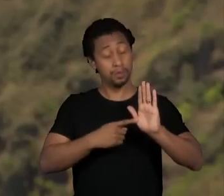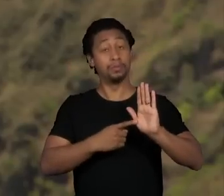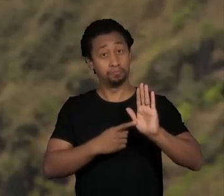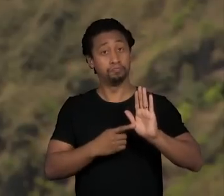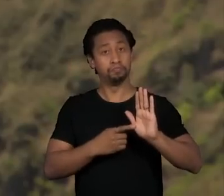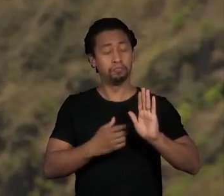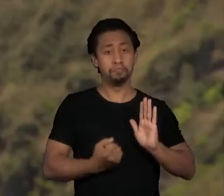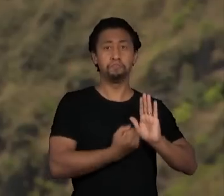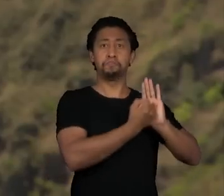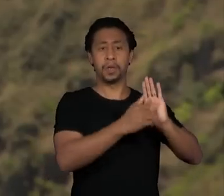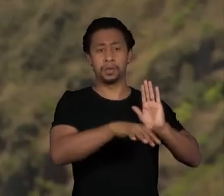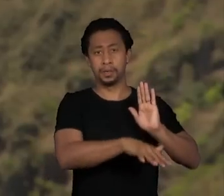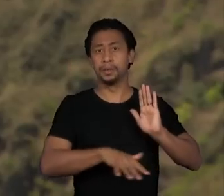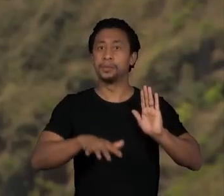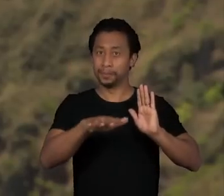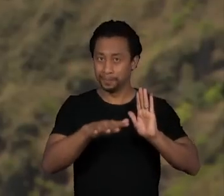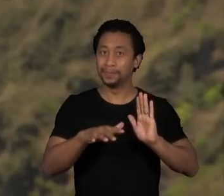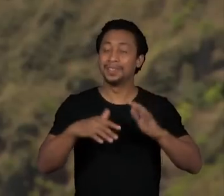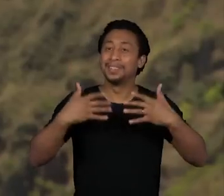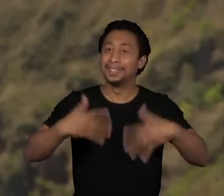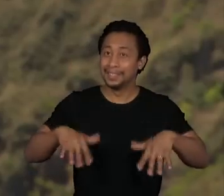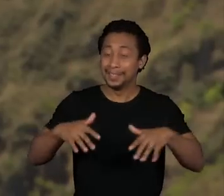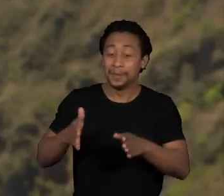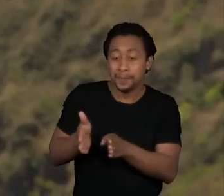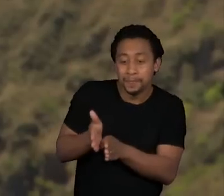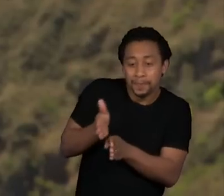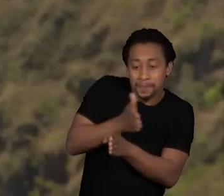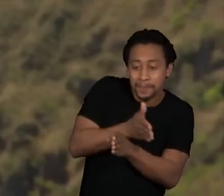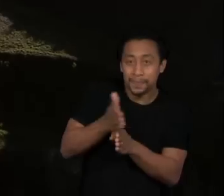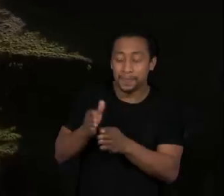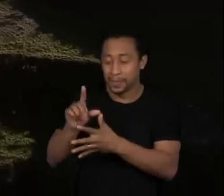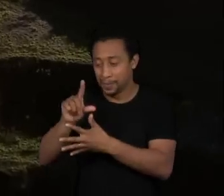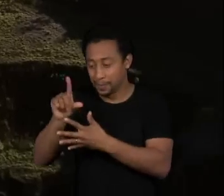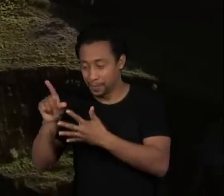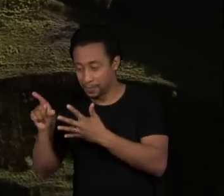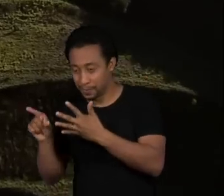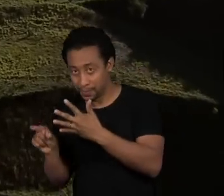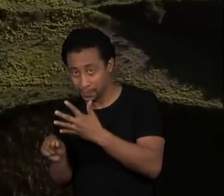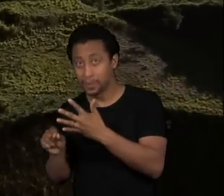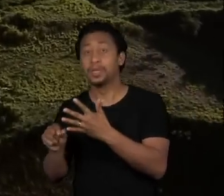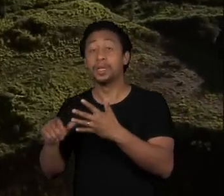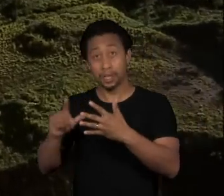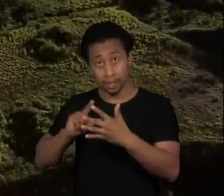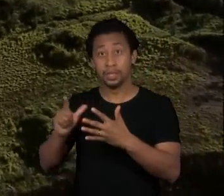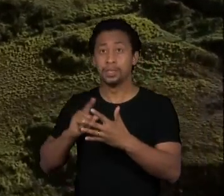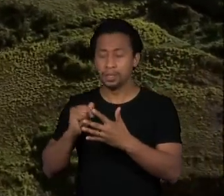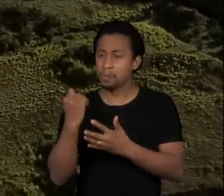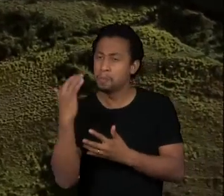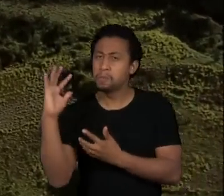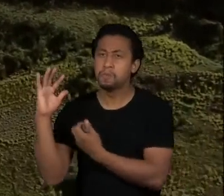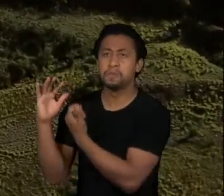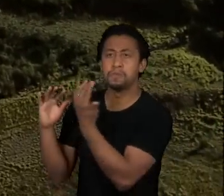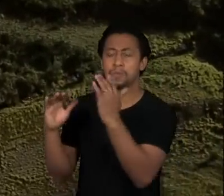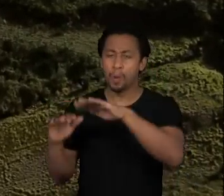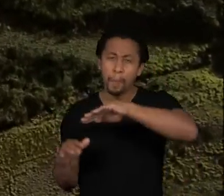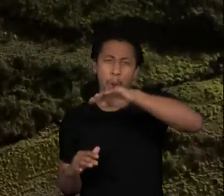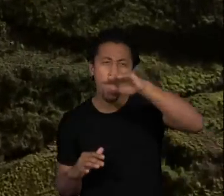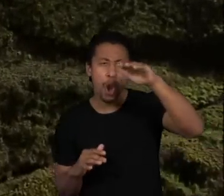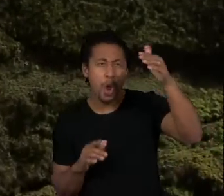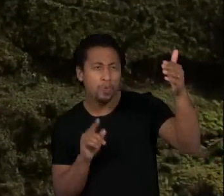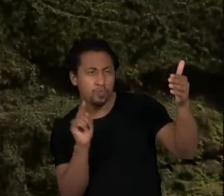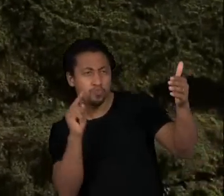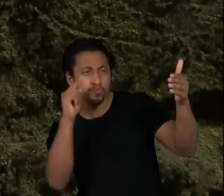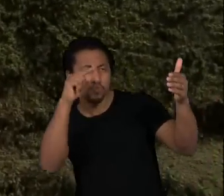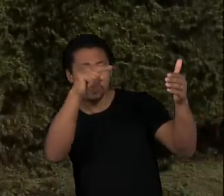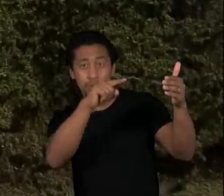A região fica em área de transição de biomas. No topo, espécies do cerrado. No fundo de vale,